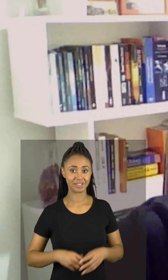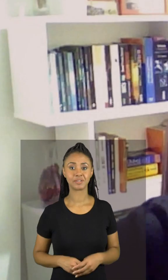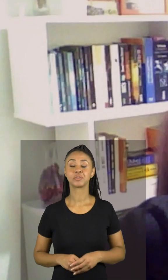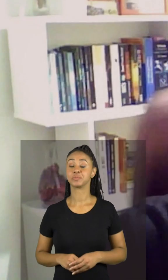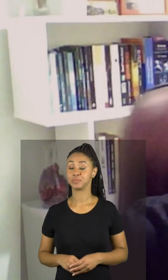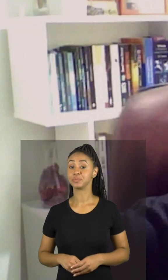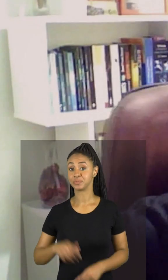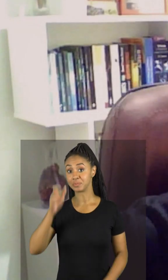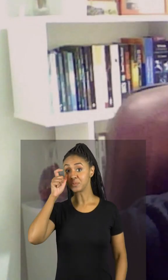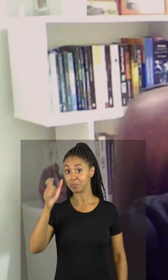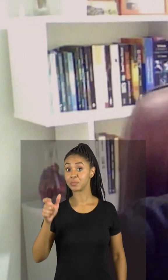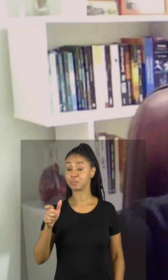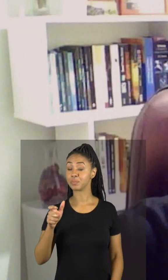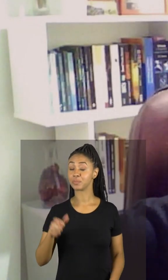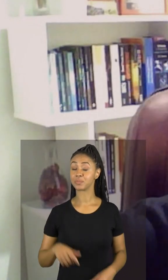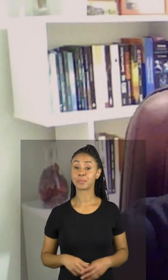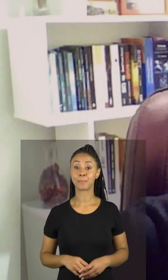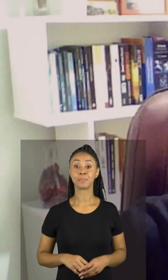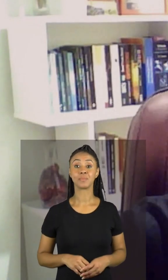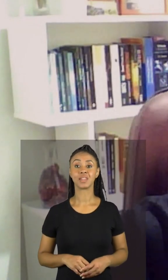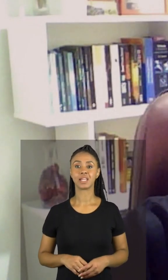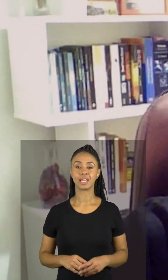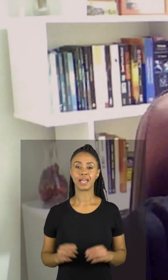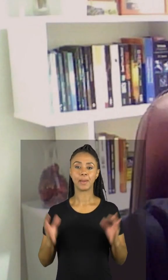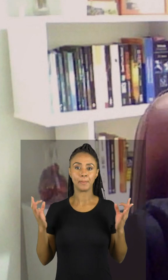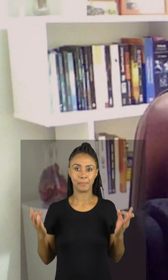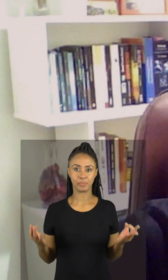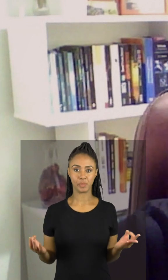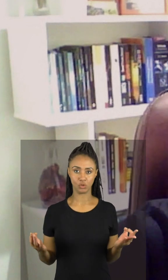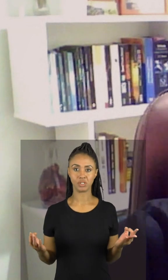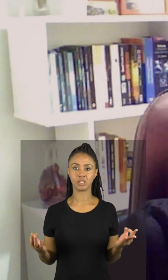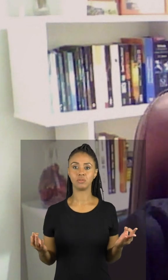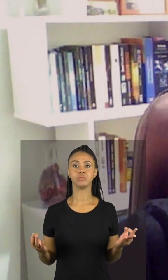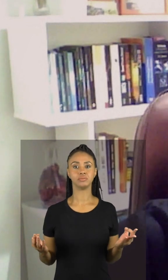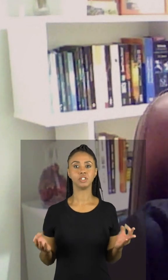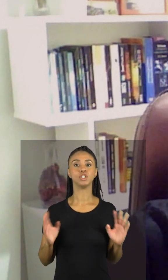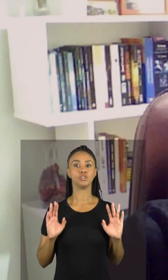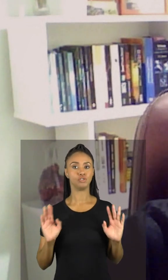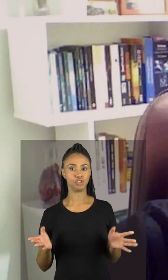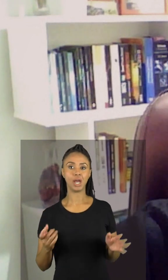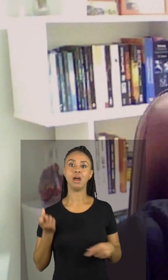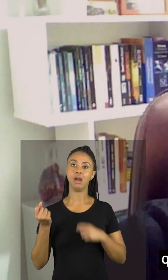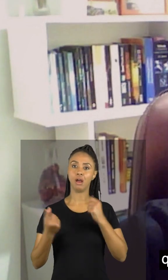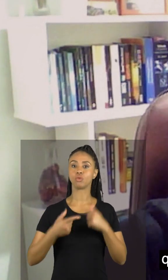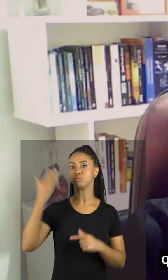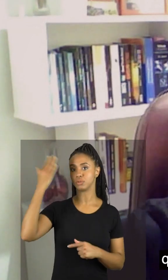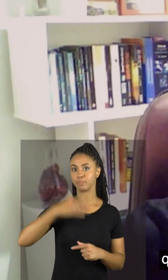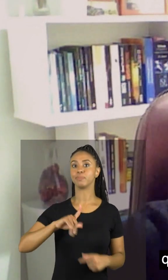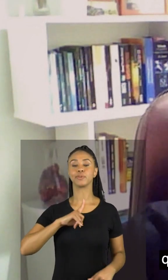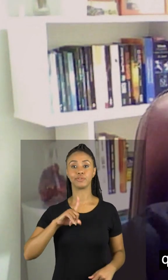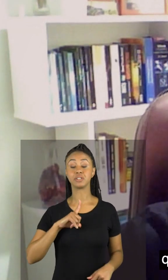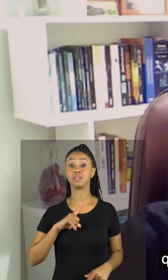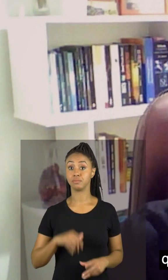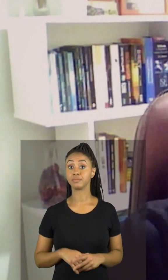é interessante essa pergunta é a meditação já temos aí algumas comprovações científicas que a meditação